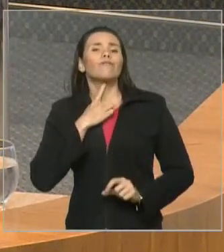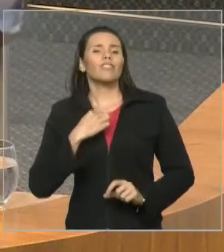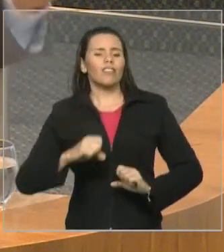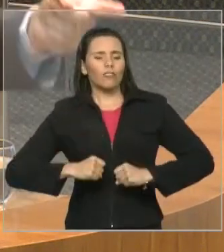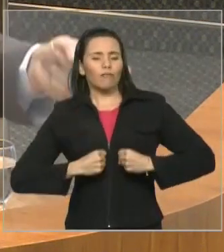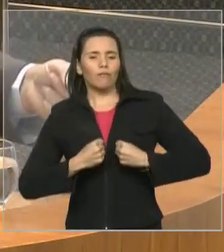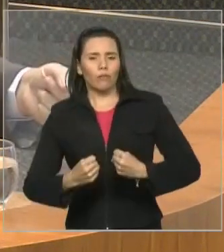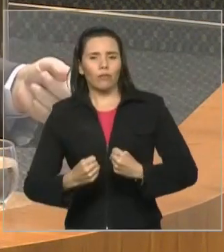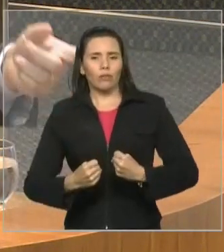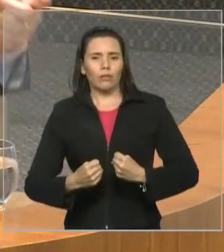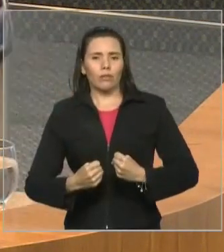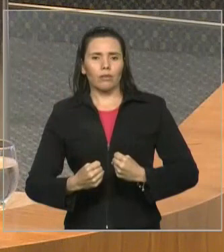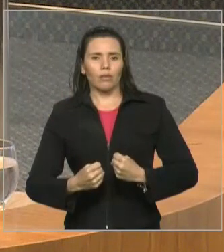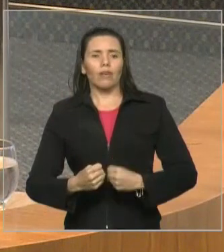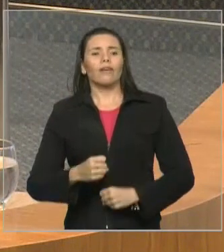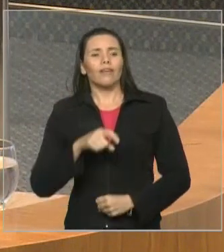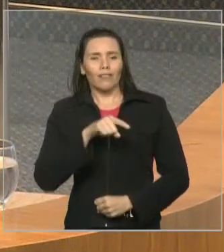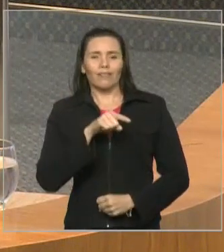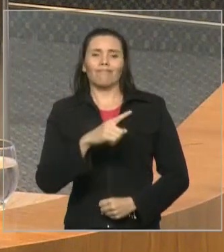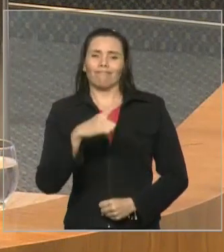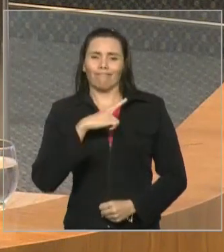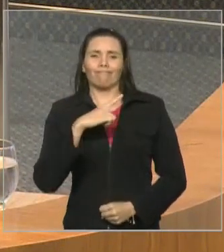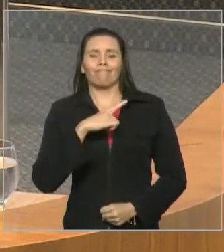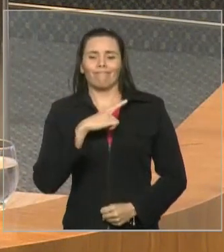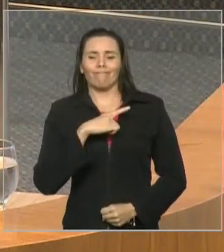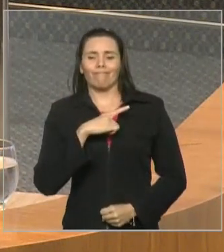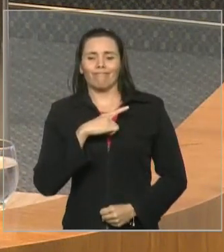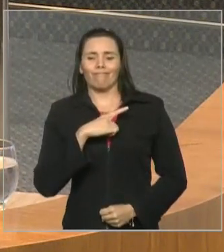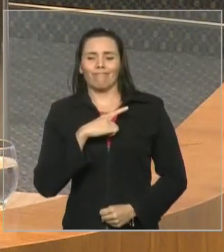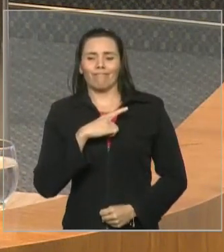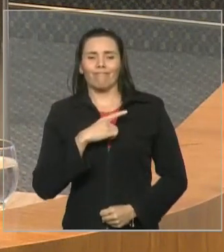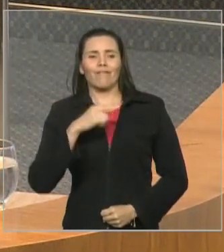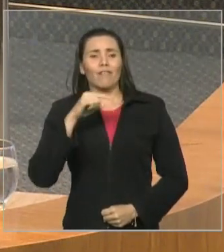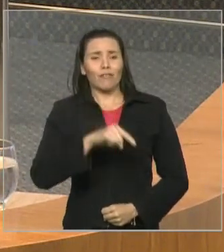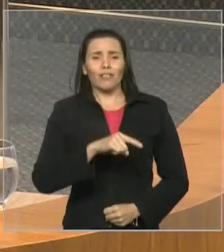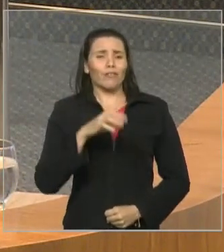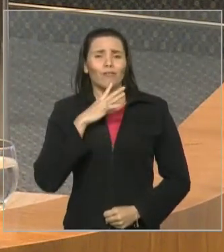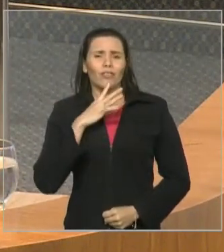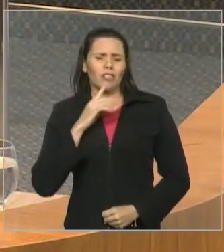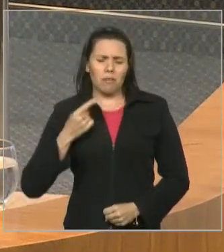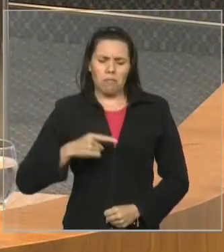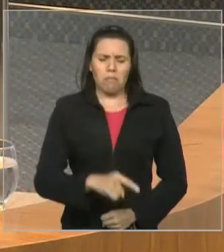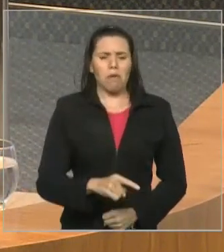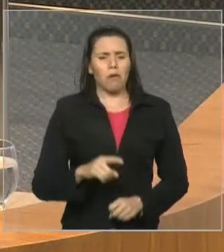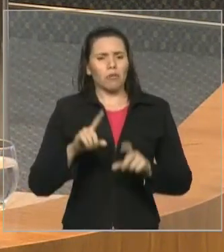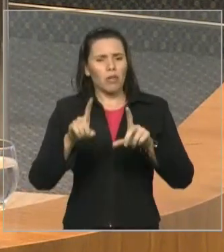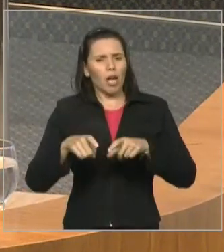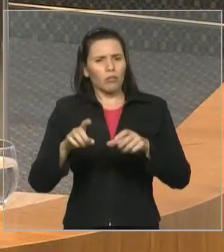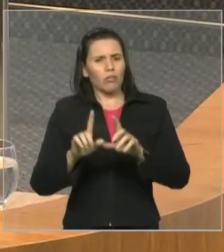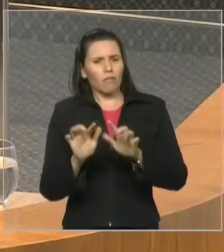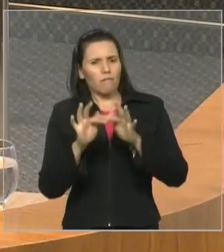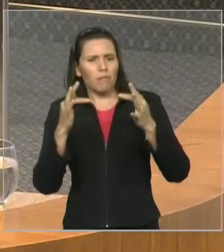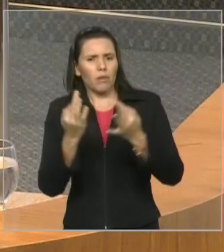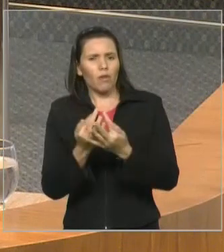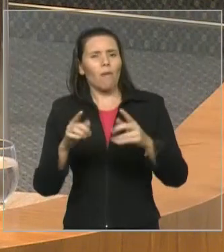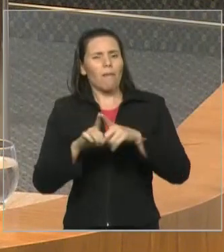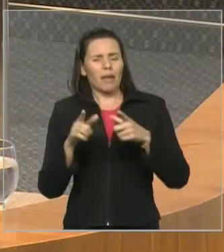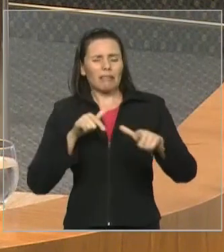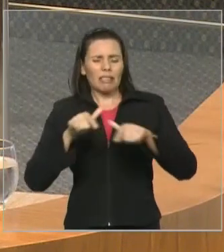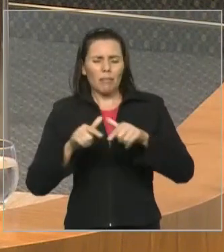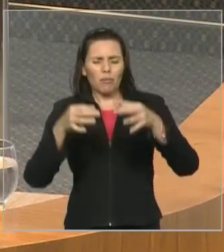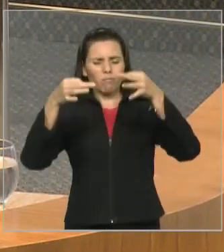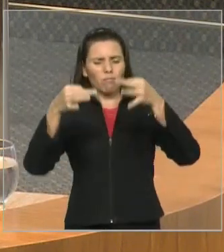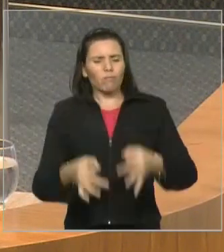prestou um bom serviço que teve um reconhecimento muito grande da população do Maranhão, chegou aqui com uma belíssima votação